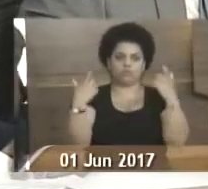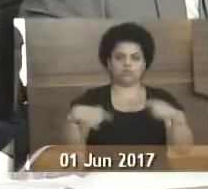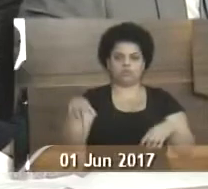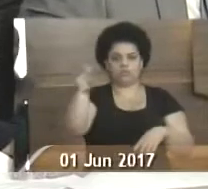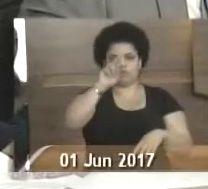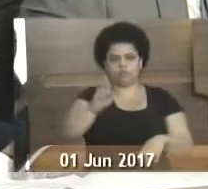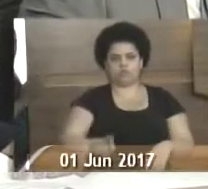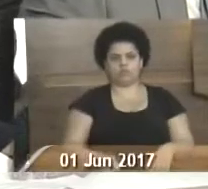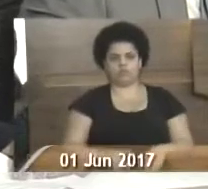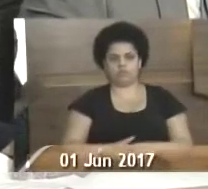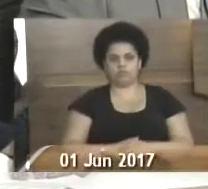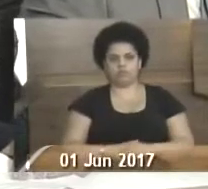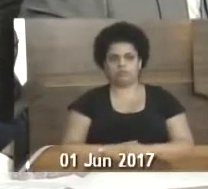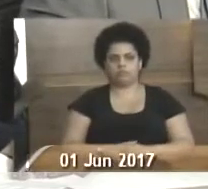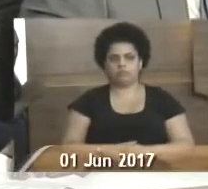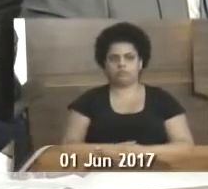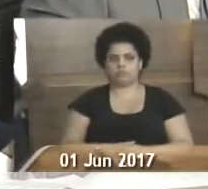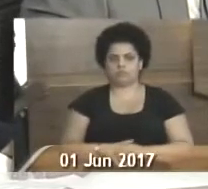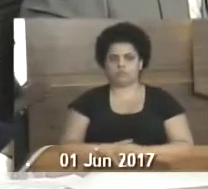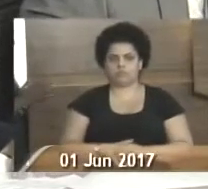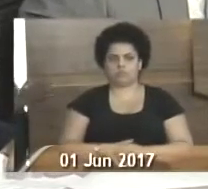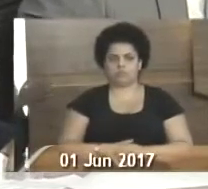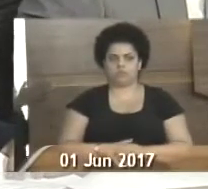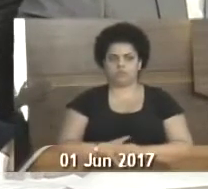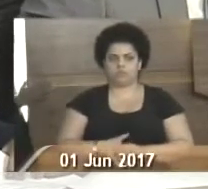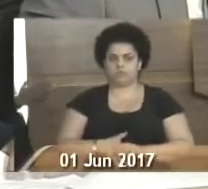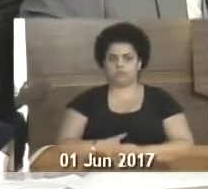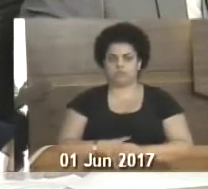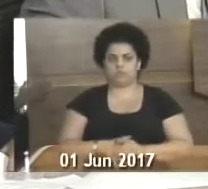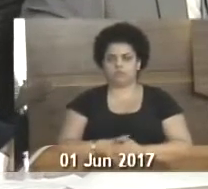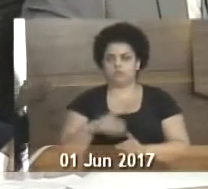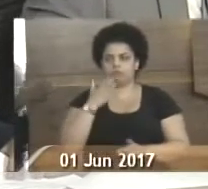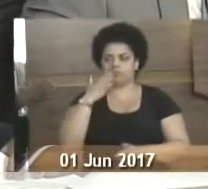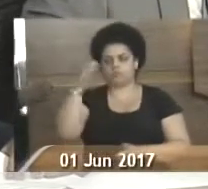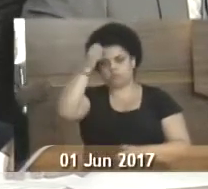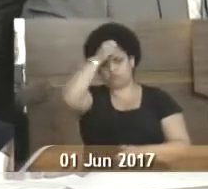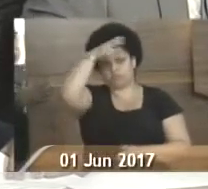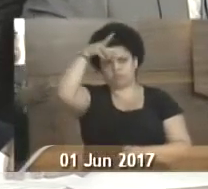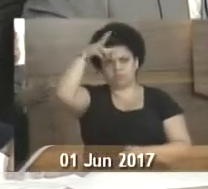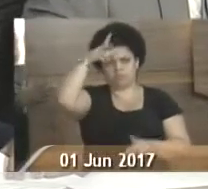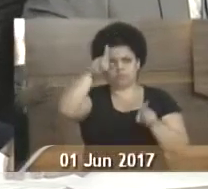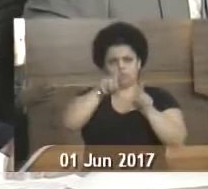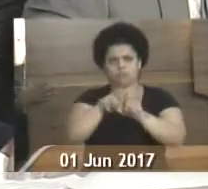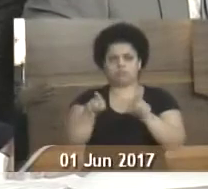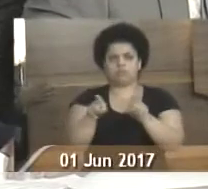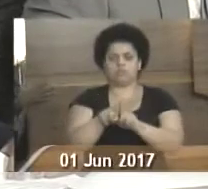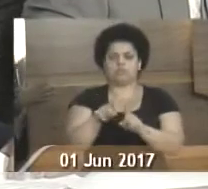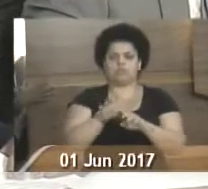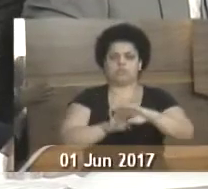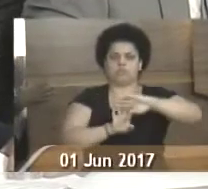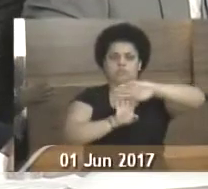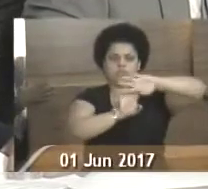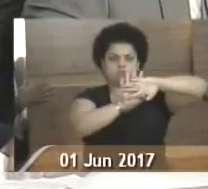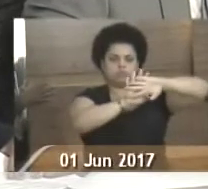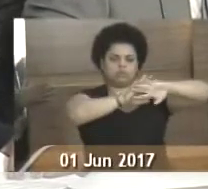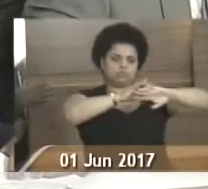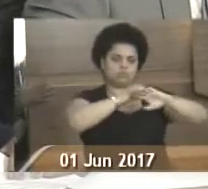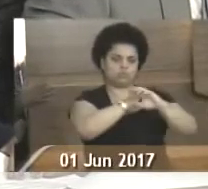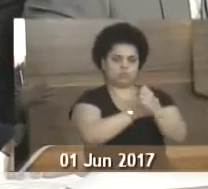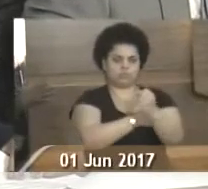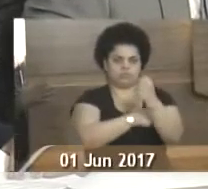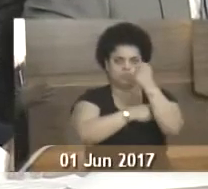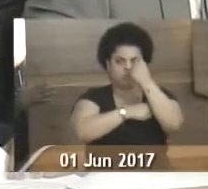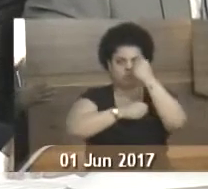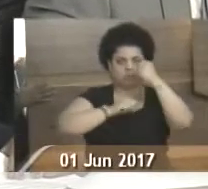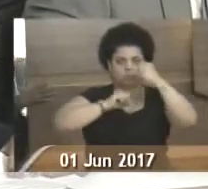Retiro. Indicação nº 1.733. Indicando ao prefeito municipal a instalação de grades de proteção nas portas